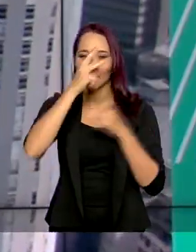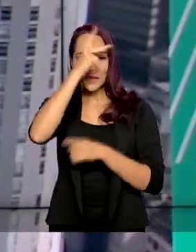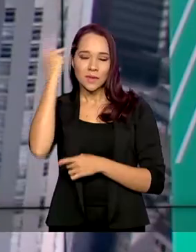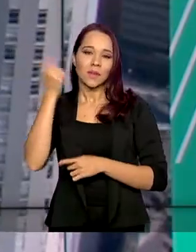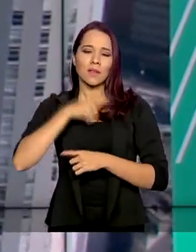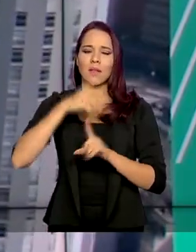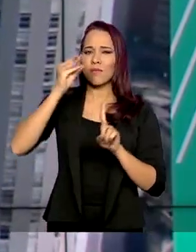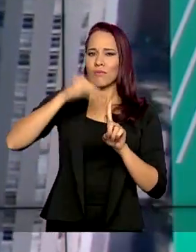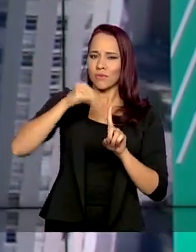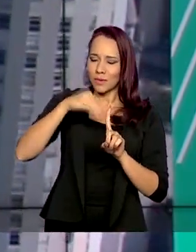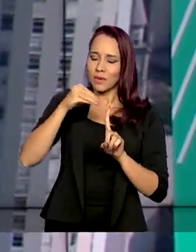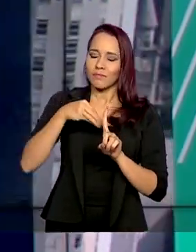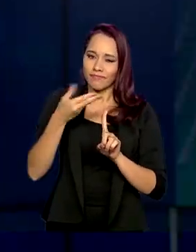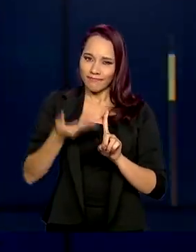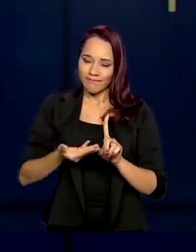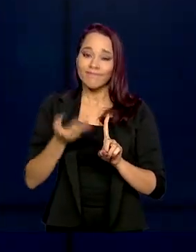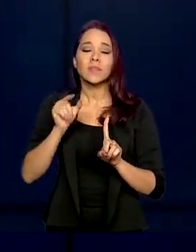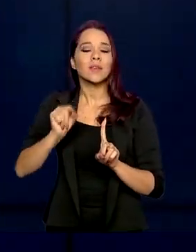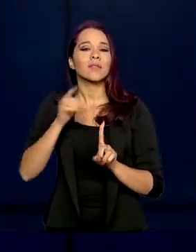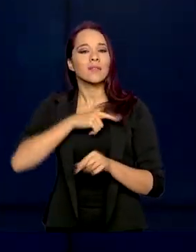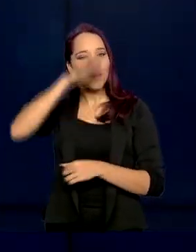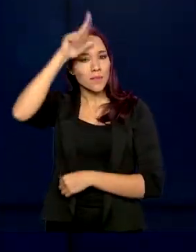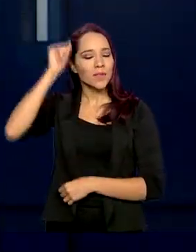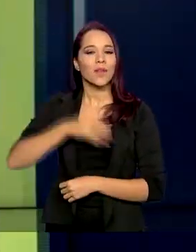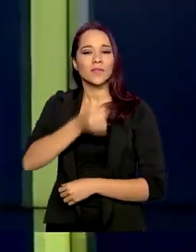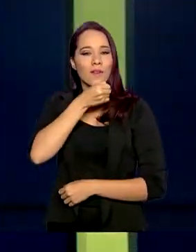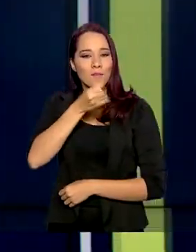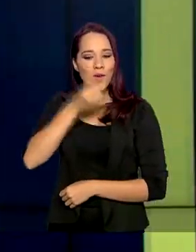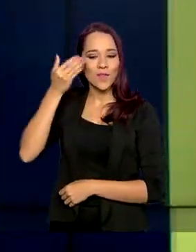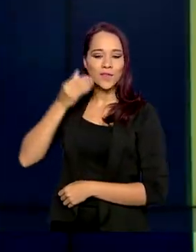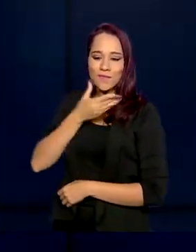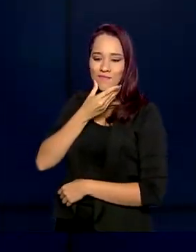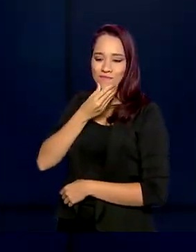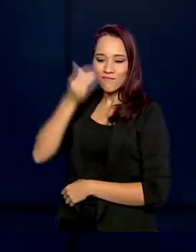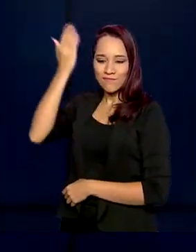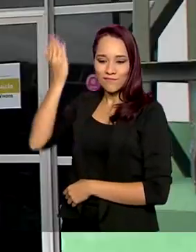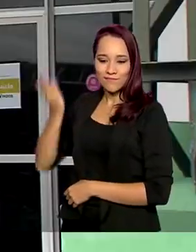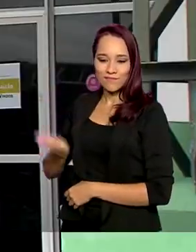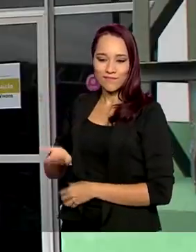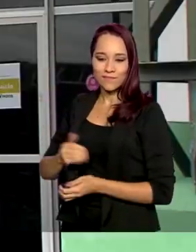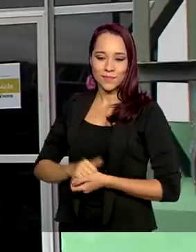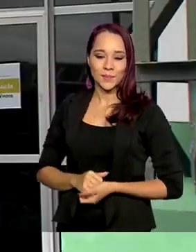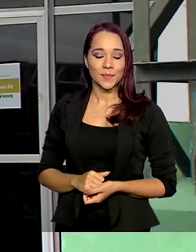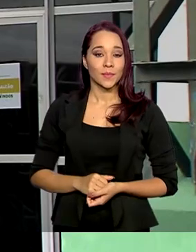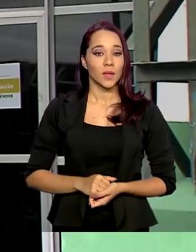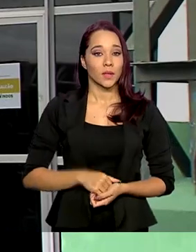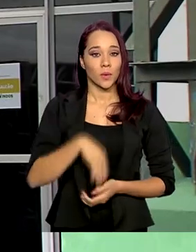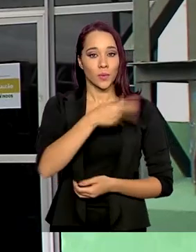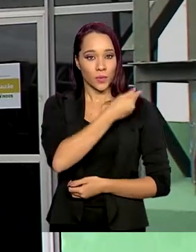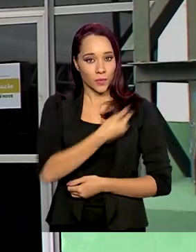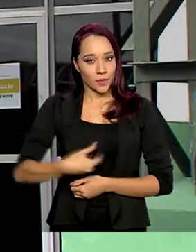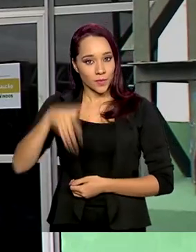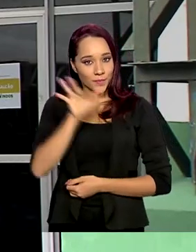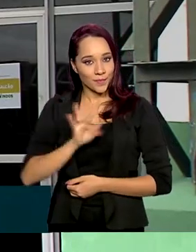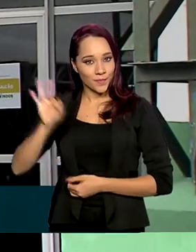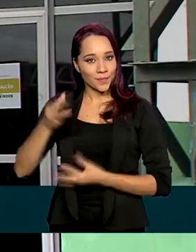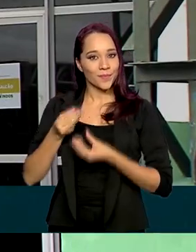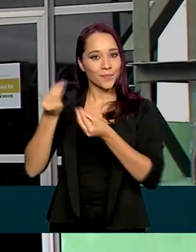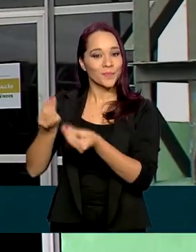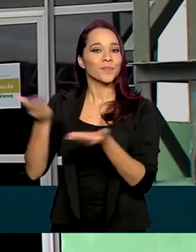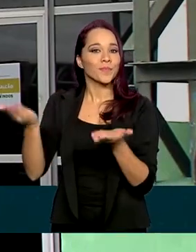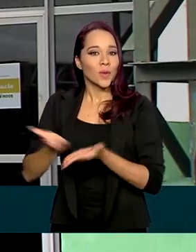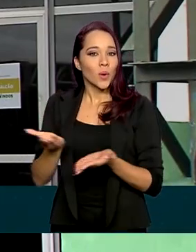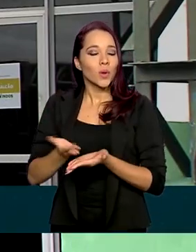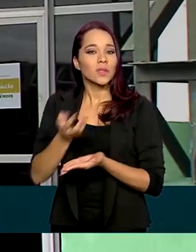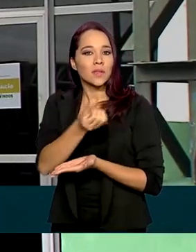situação de vulnerabilidade. Quem está em Manaus é o repórter Daniel Ito. O Governo Federal realizou hoje a entrega de